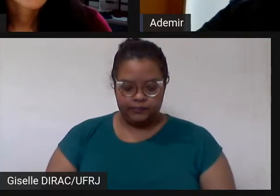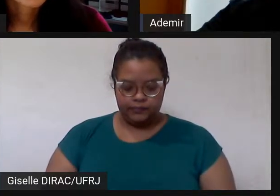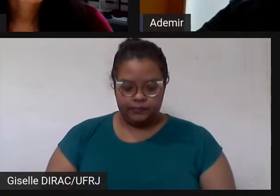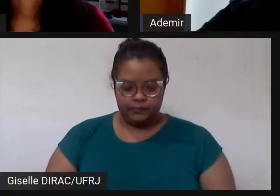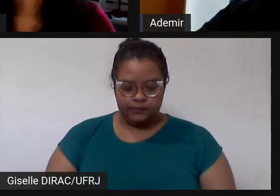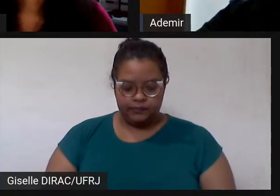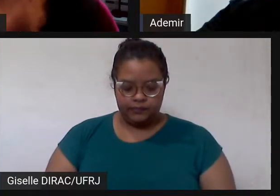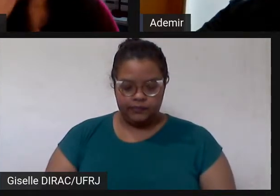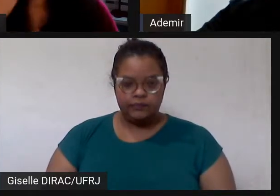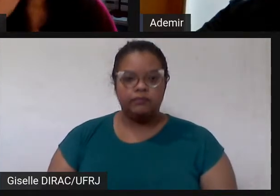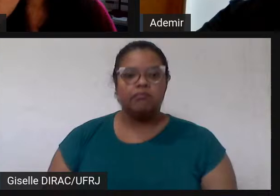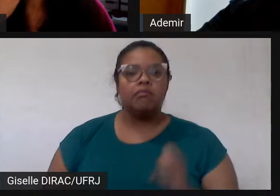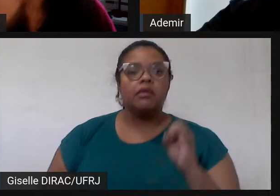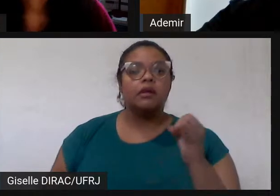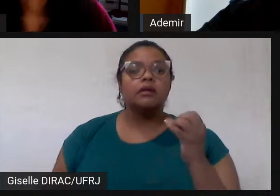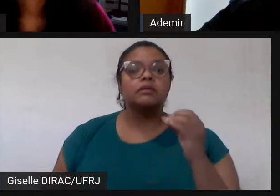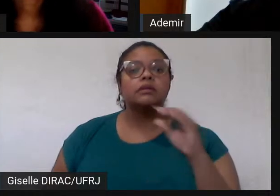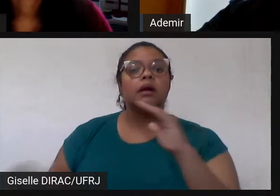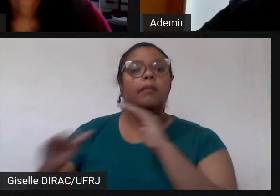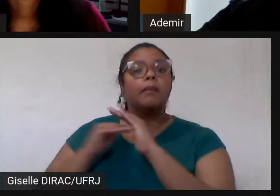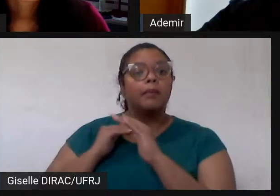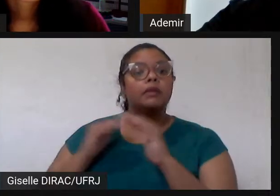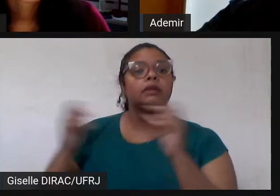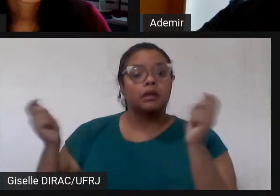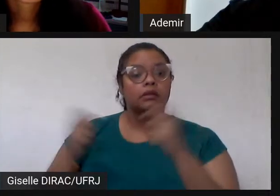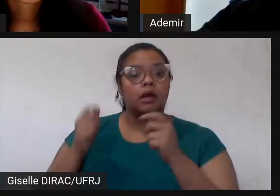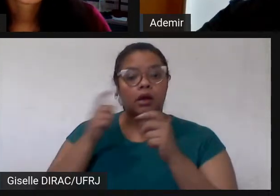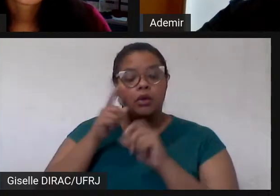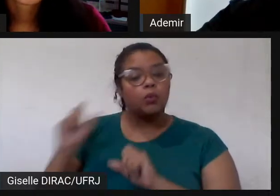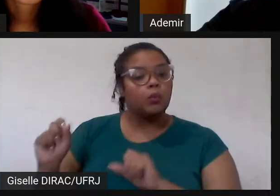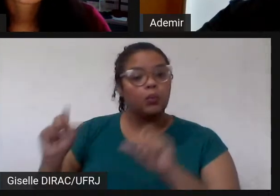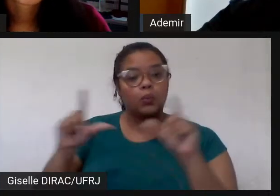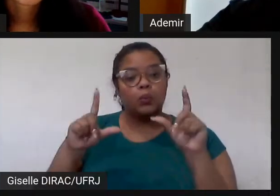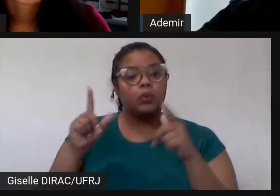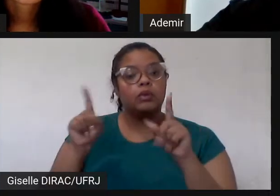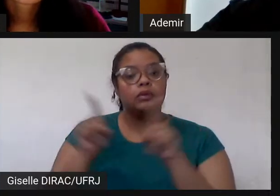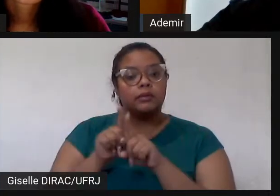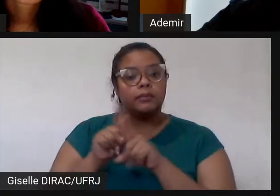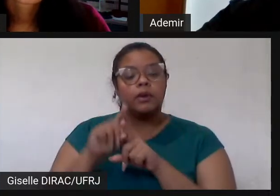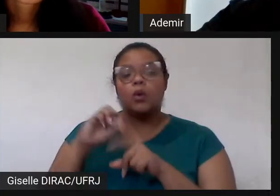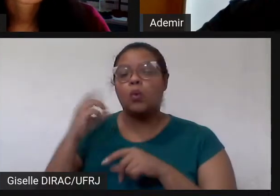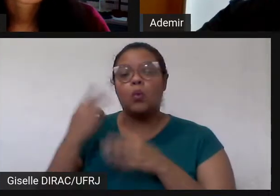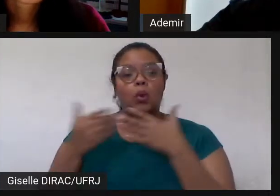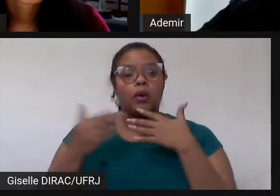Se você quiser me mandar o arquivo e eu compartilhe também, ou algum de nós da comissão.